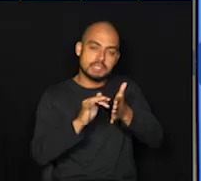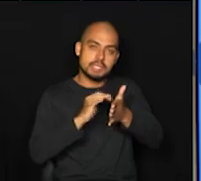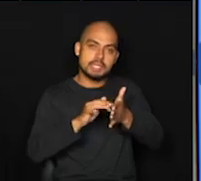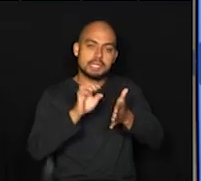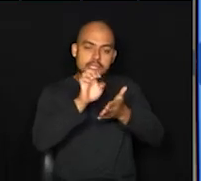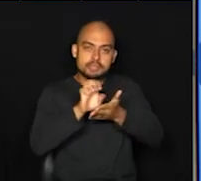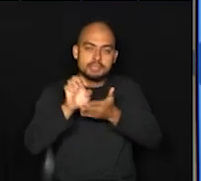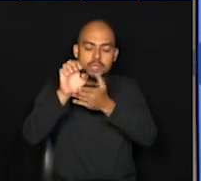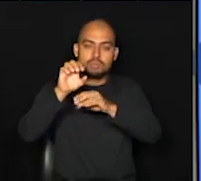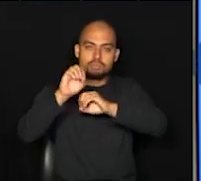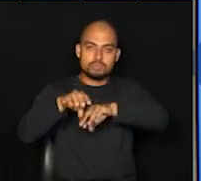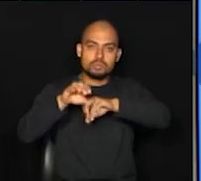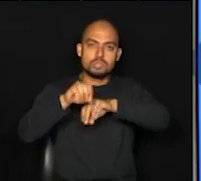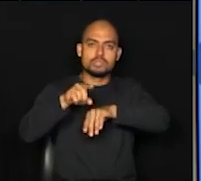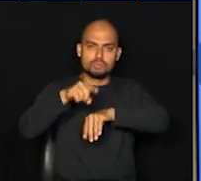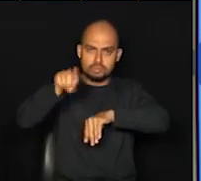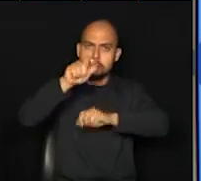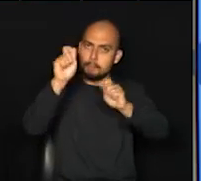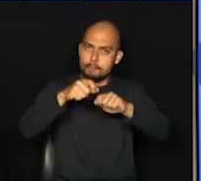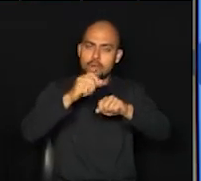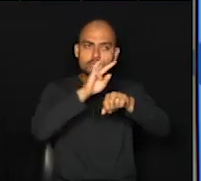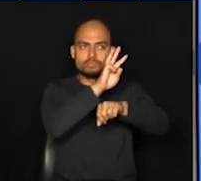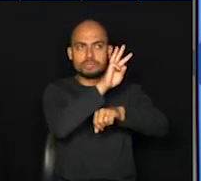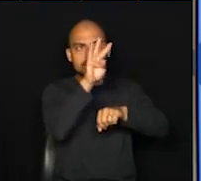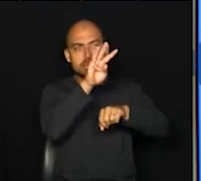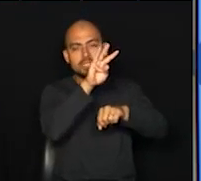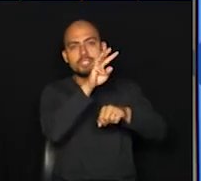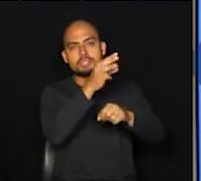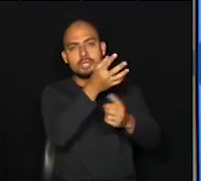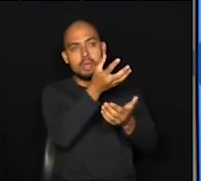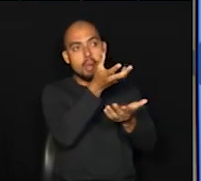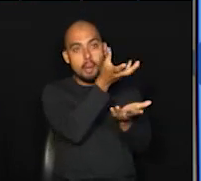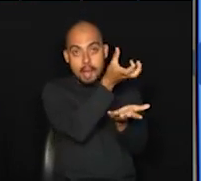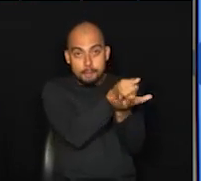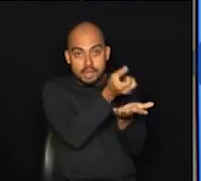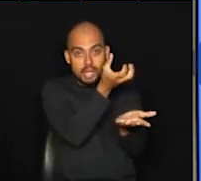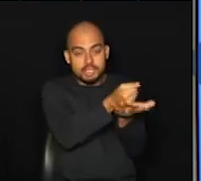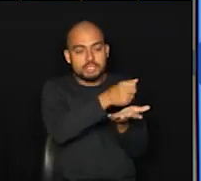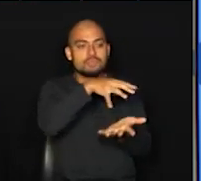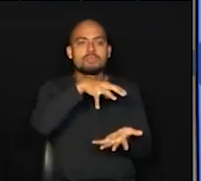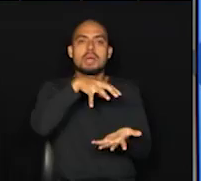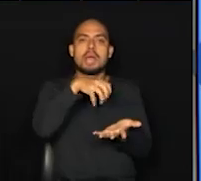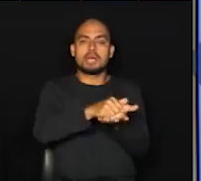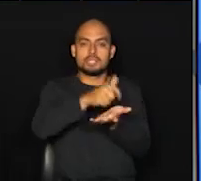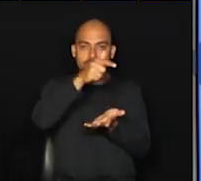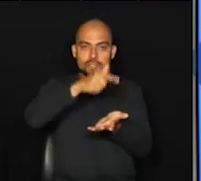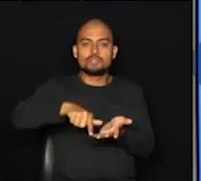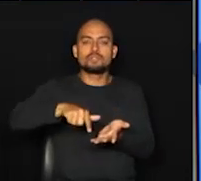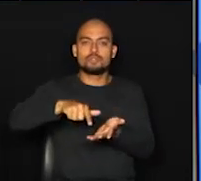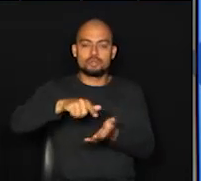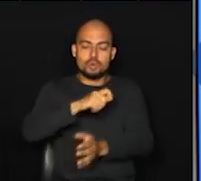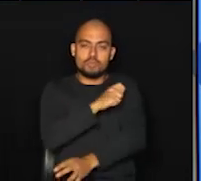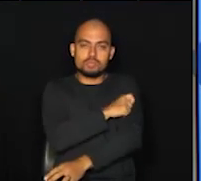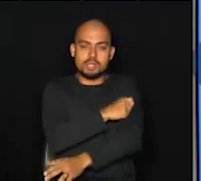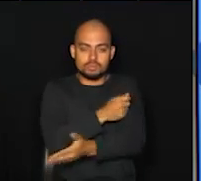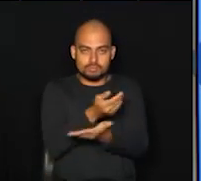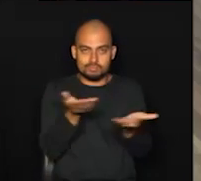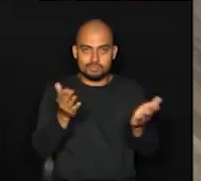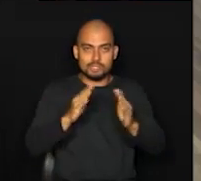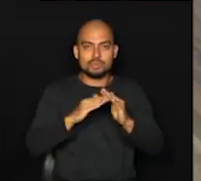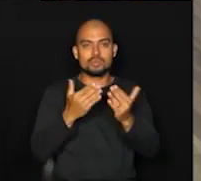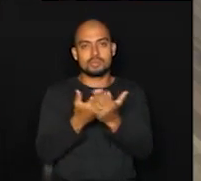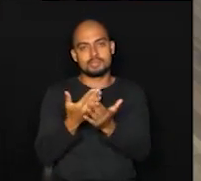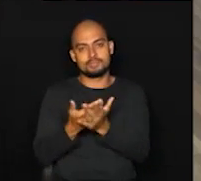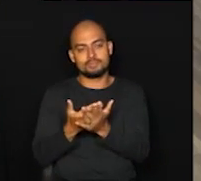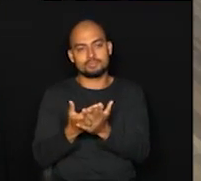Estadual de Educação, você entra lá, baixa o aplicativo para fazer a rematrícula também nas escolas estaduais.